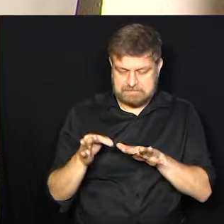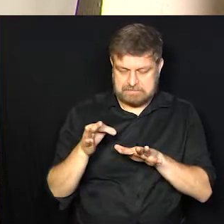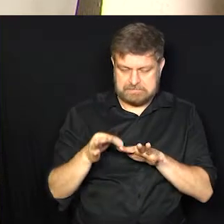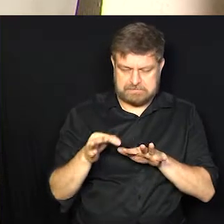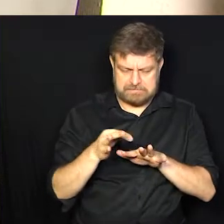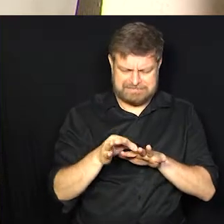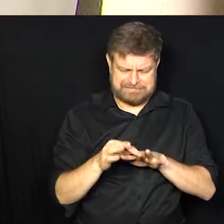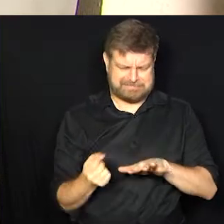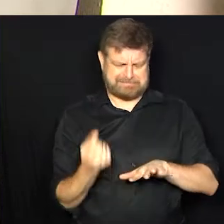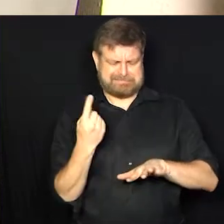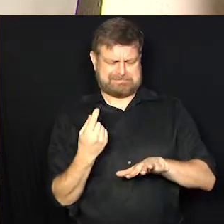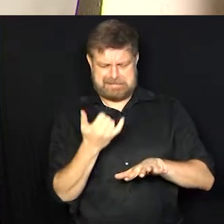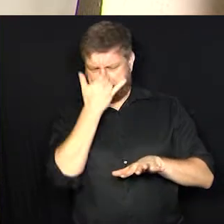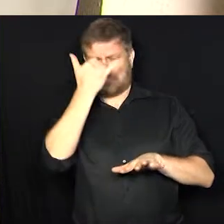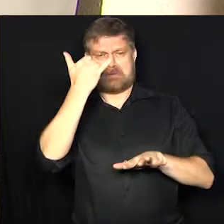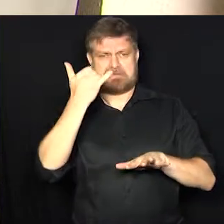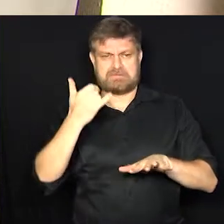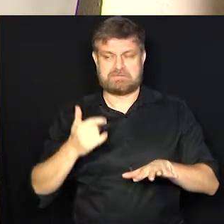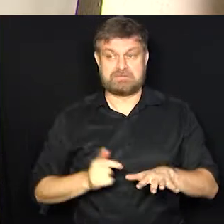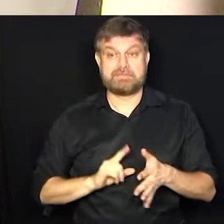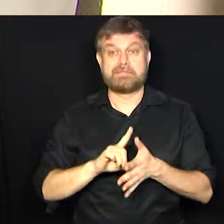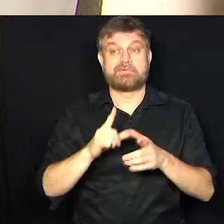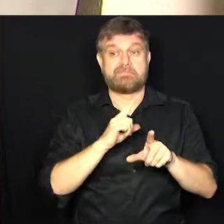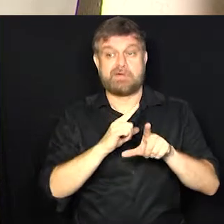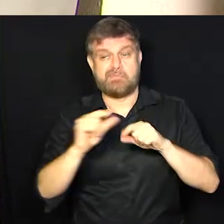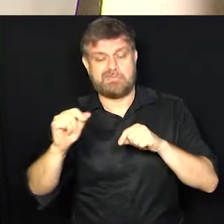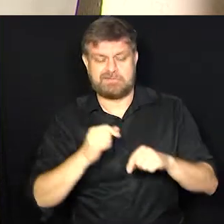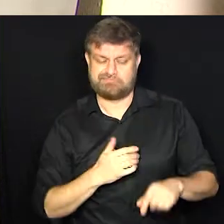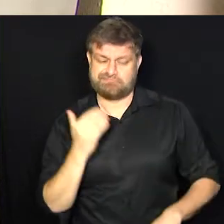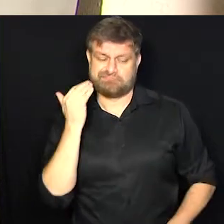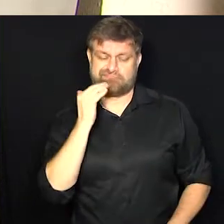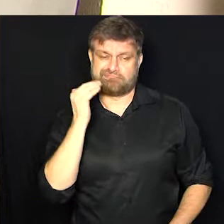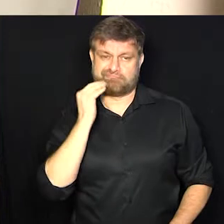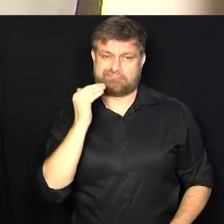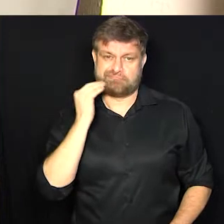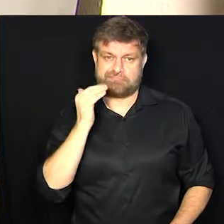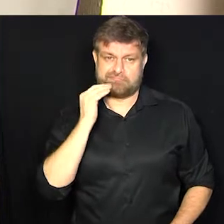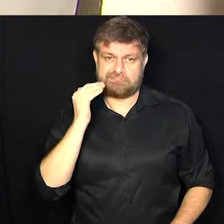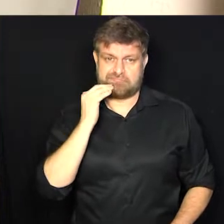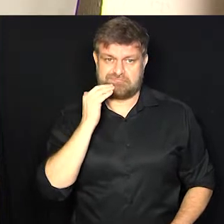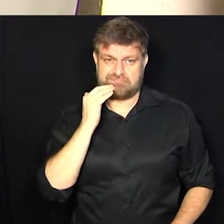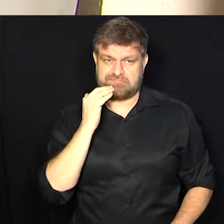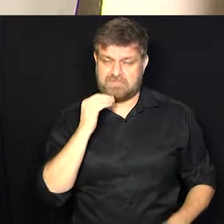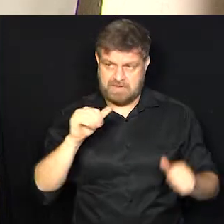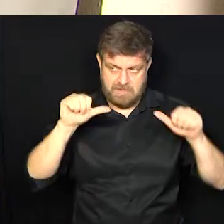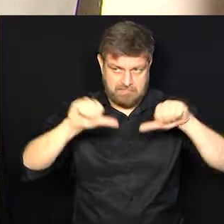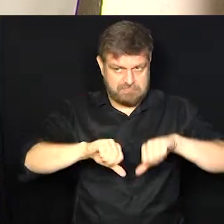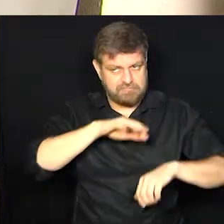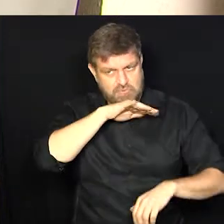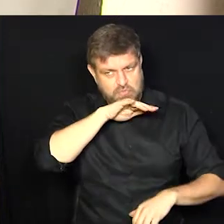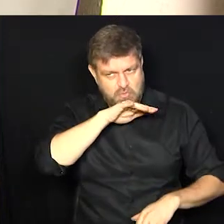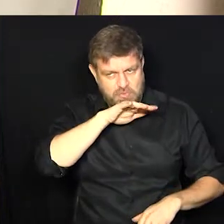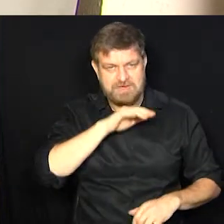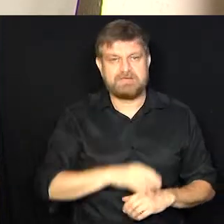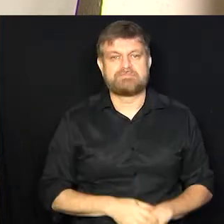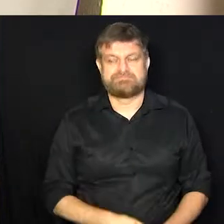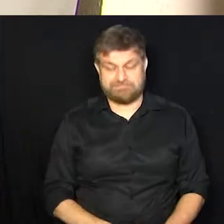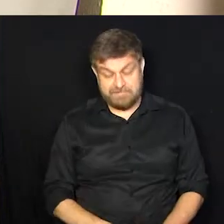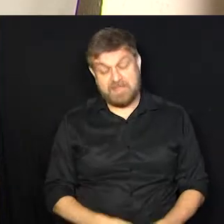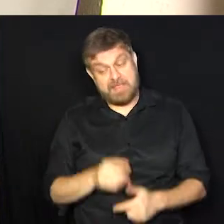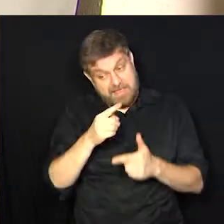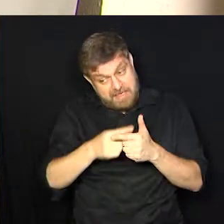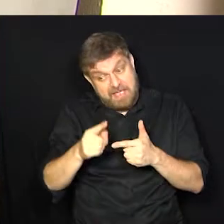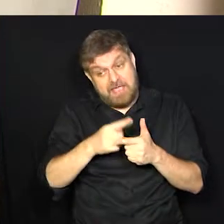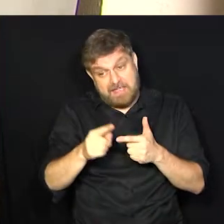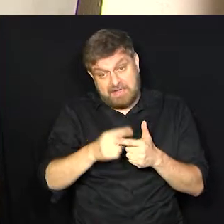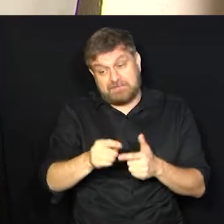pé, esse tipo de coisa, e, de repente, não sai legal. Aí fica ruim, não fica, não? Fica, bastante.